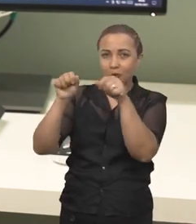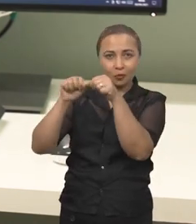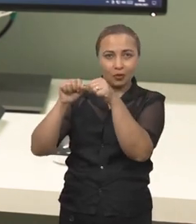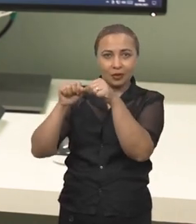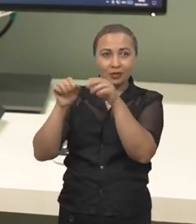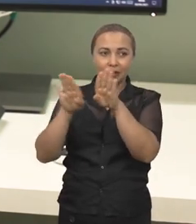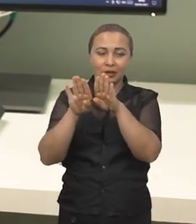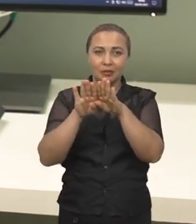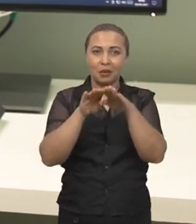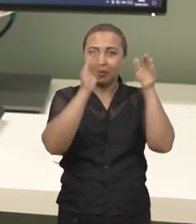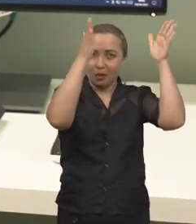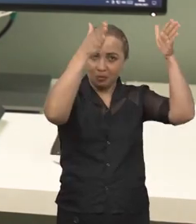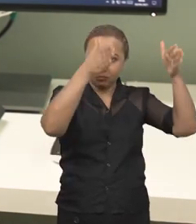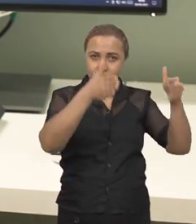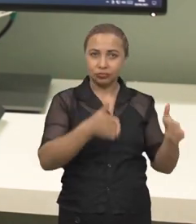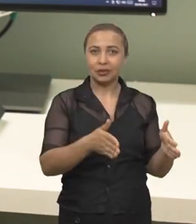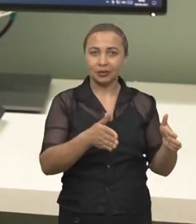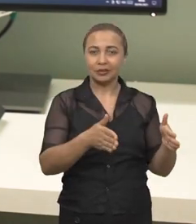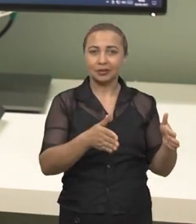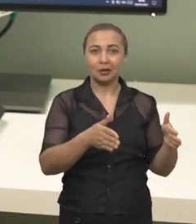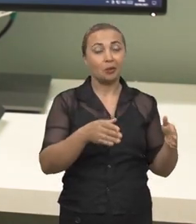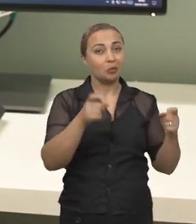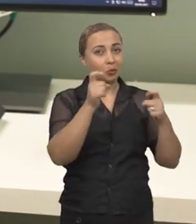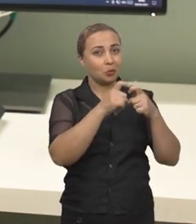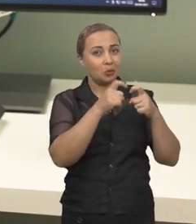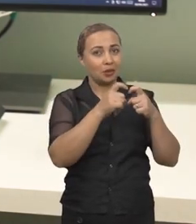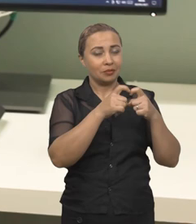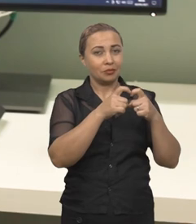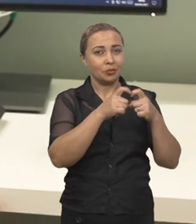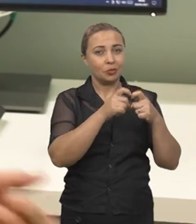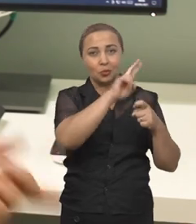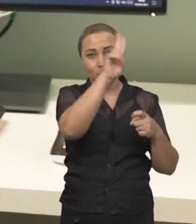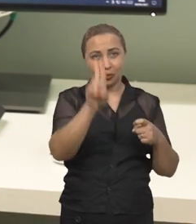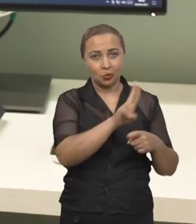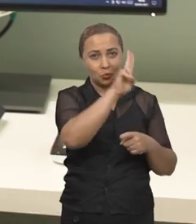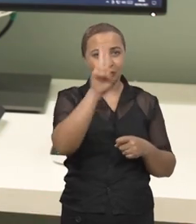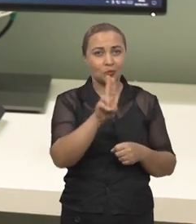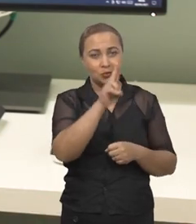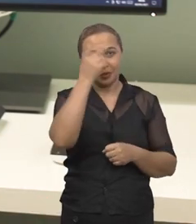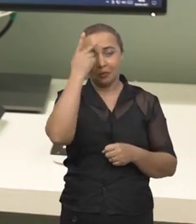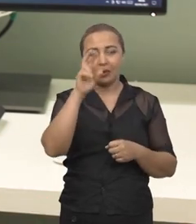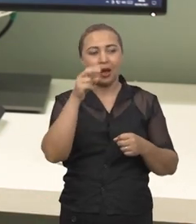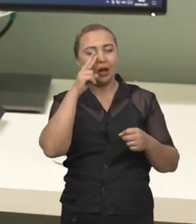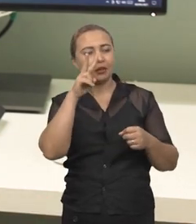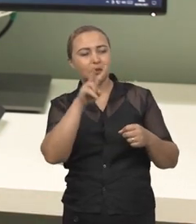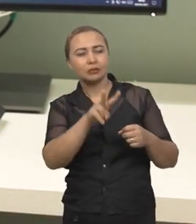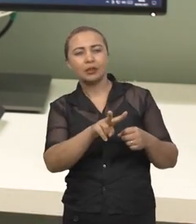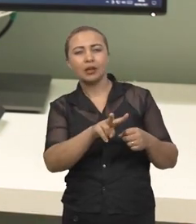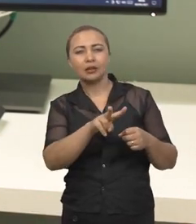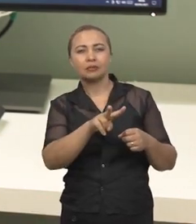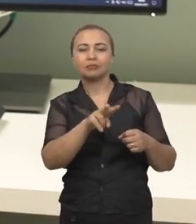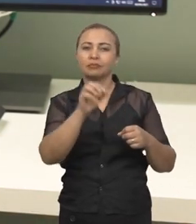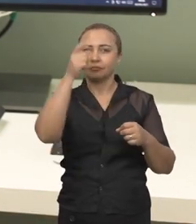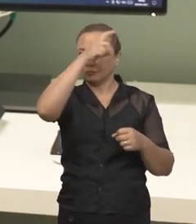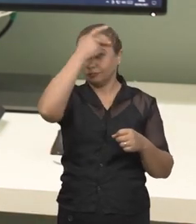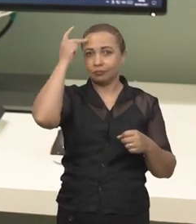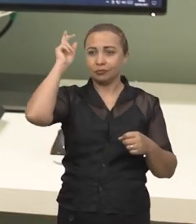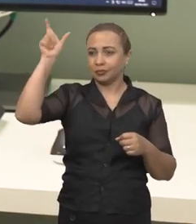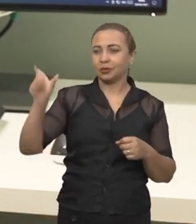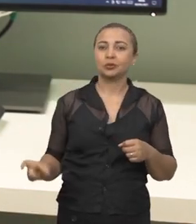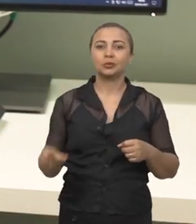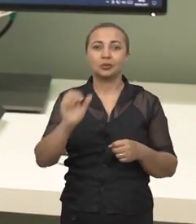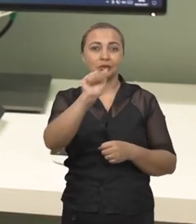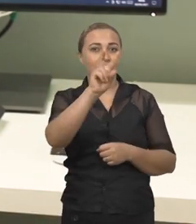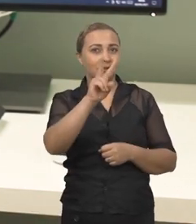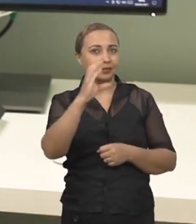pelo padrão ouro faz a comparação com o padrão ouro que eles utilizam para diagnosticar o paciente com um quadro